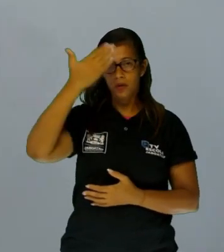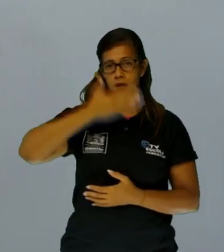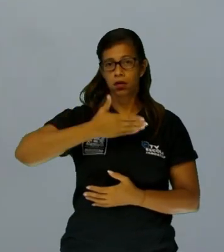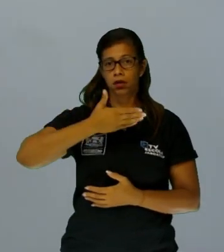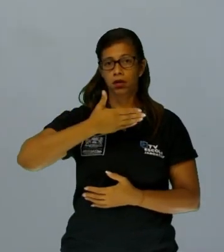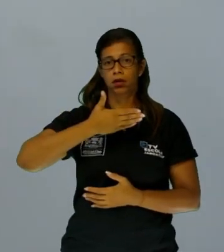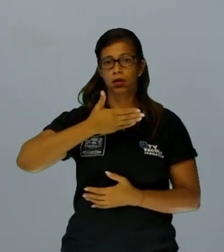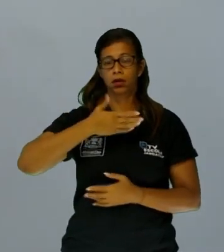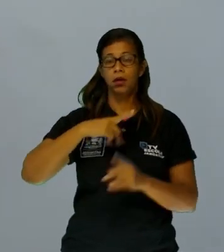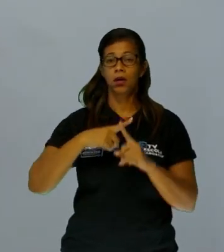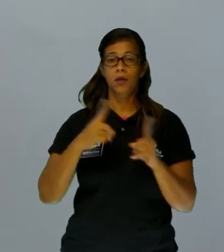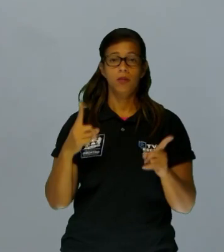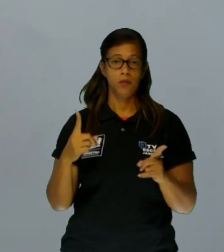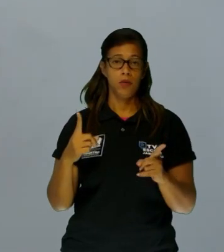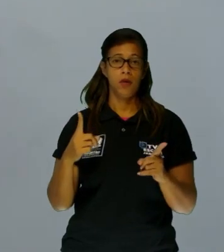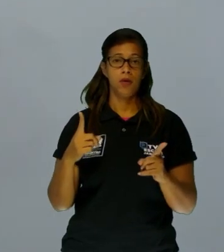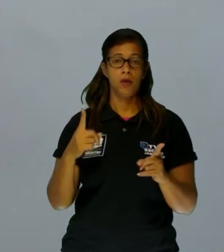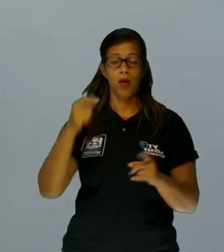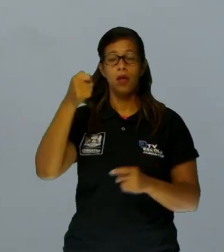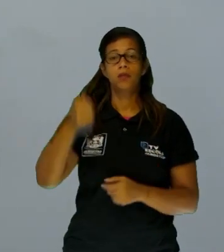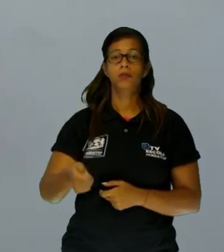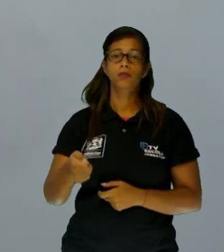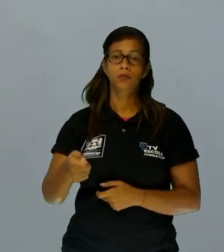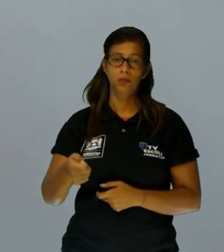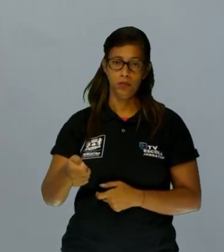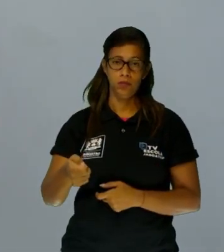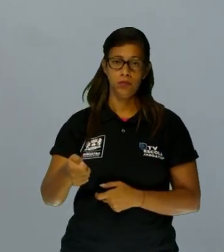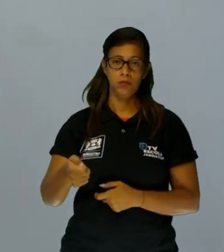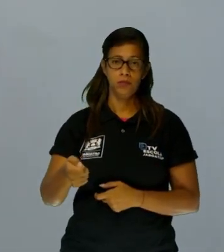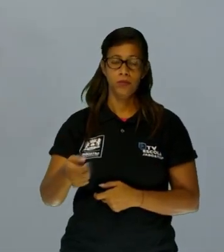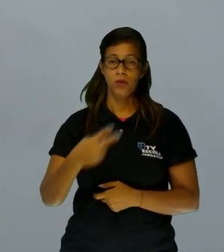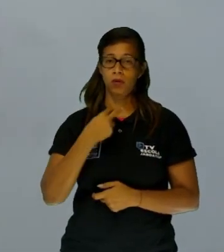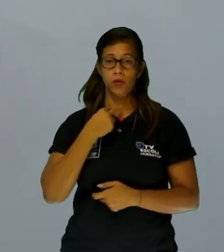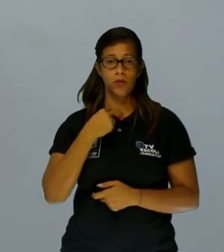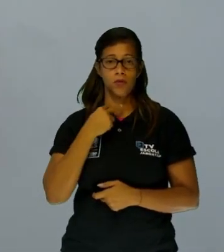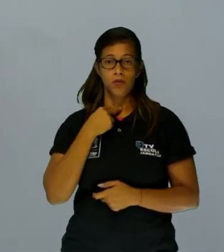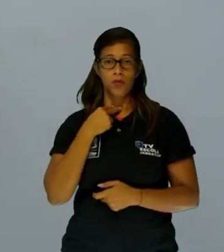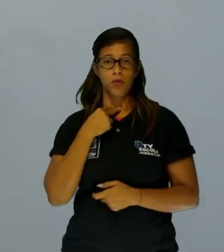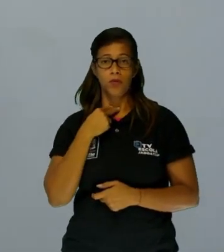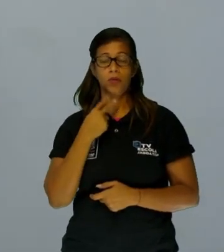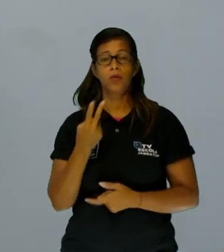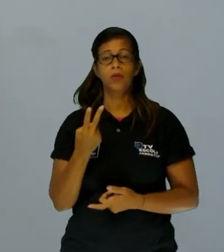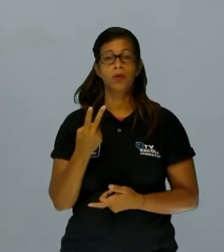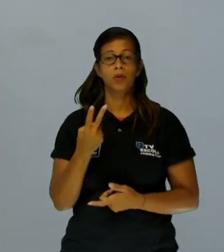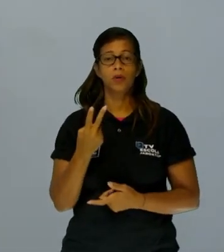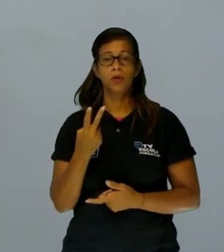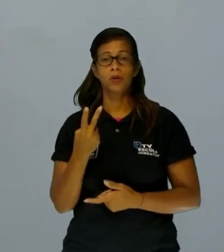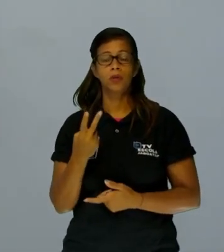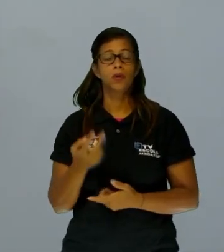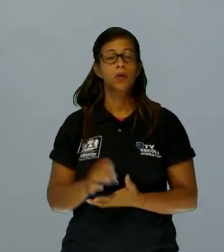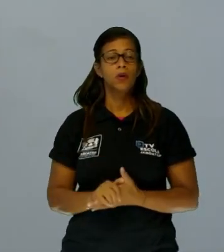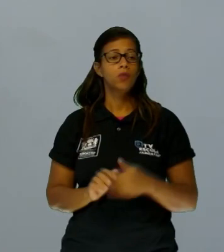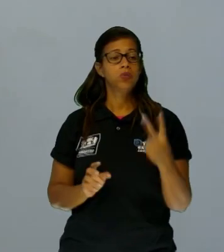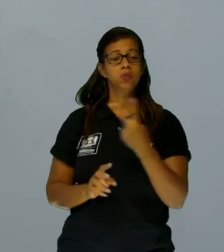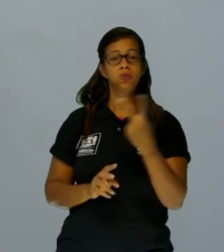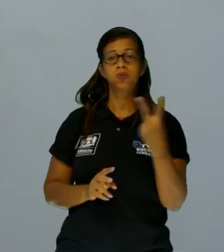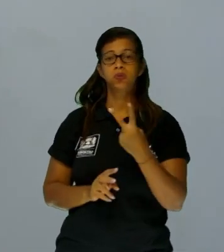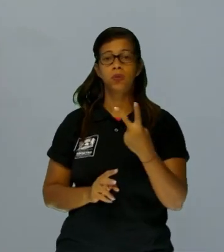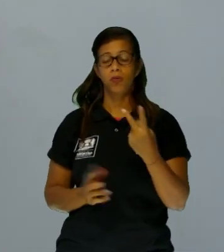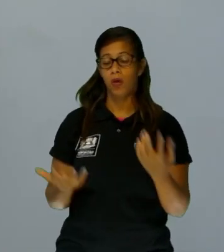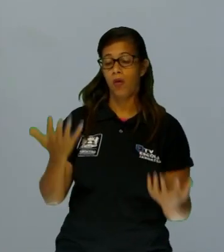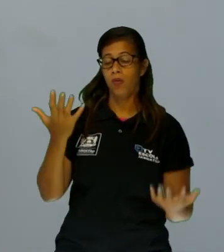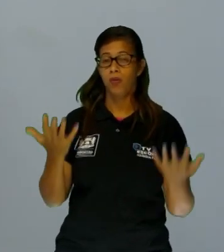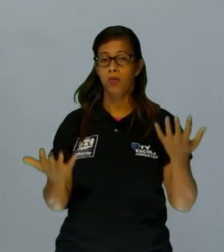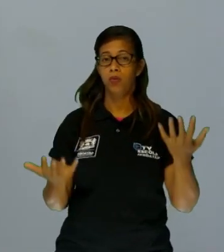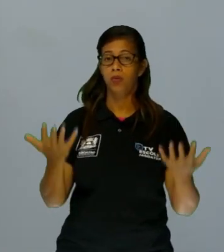ação de ser justo. Não se pode olhar por um lado ou por outro. Ela tem que ser imparcial, então por isso a venda representa essa cegueira da justiça, né?